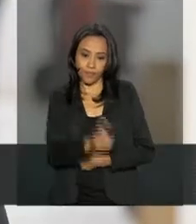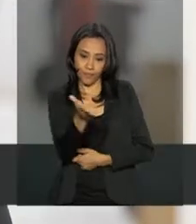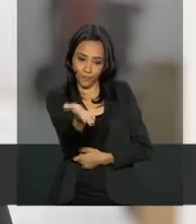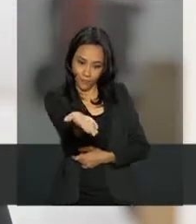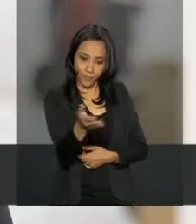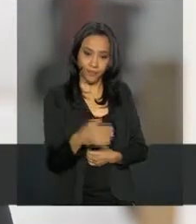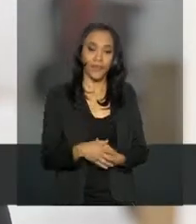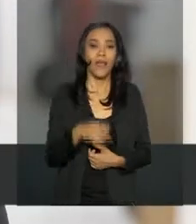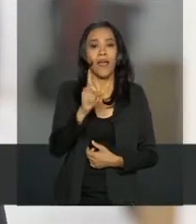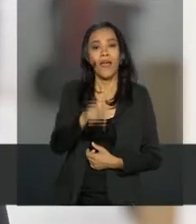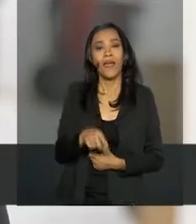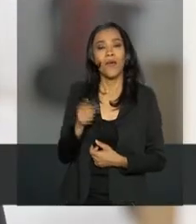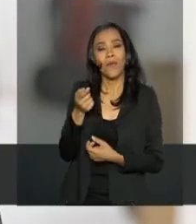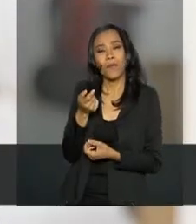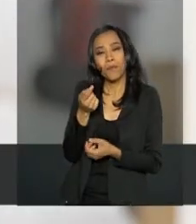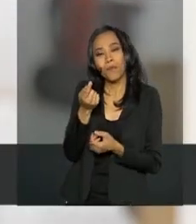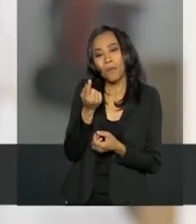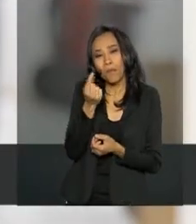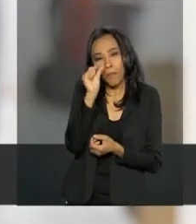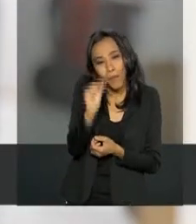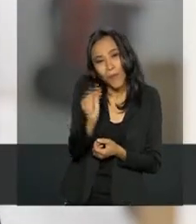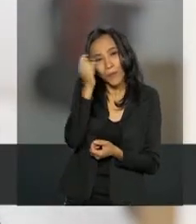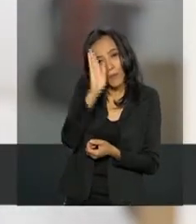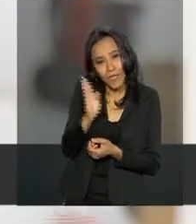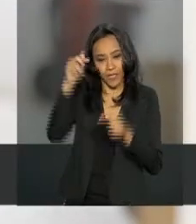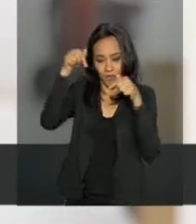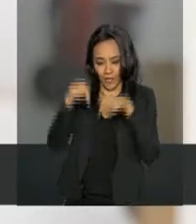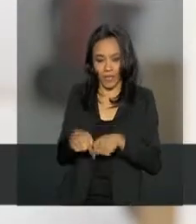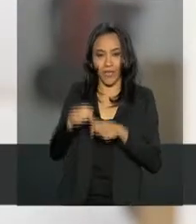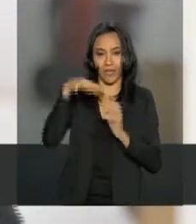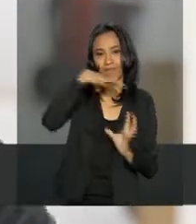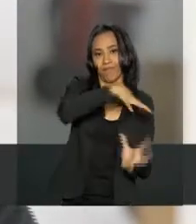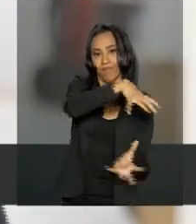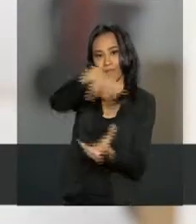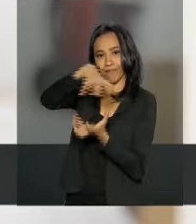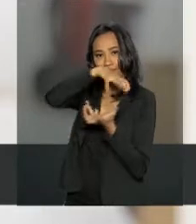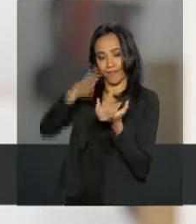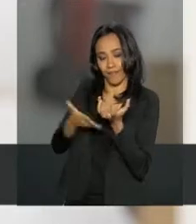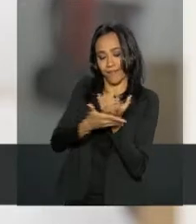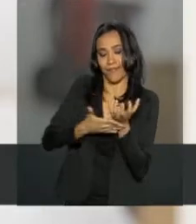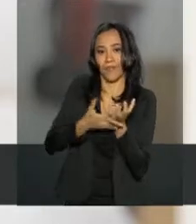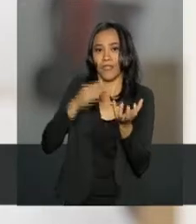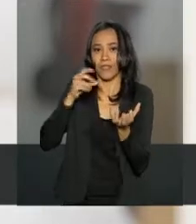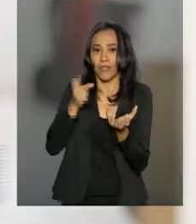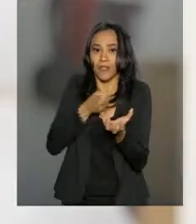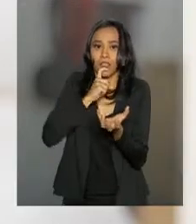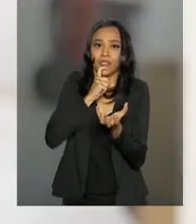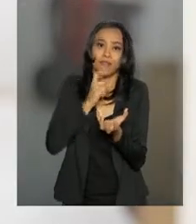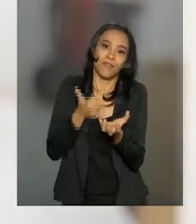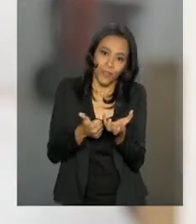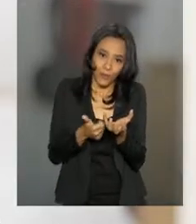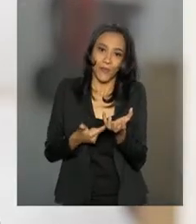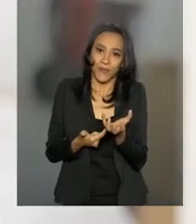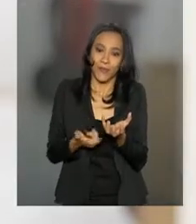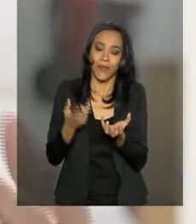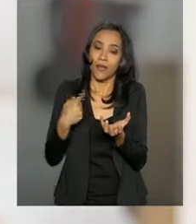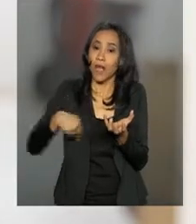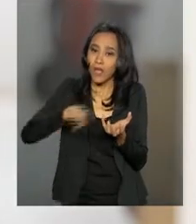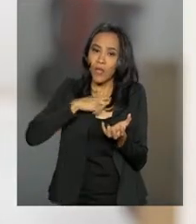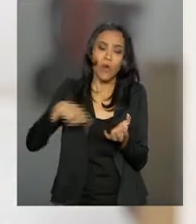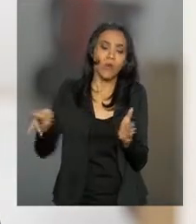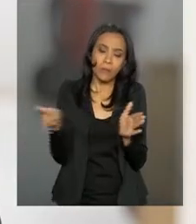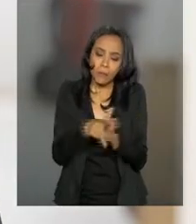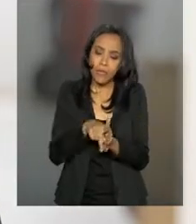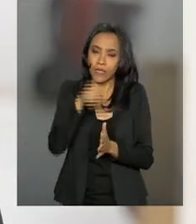país aqui na Antártica. E fazer com que todos que cheguem aqui também se sintam bem-vindos, porque isso aqui é nosso, é do